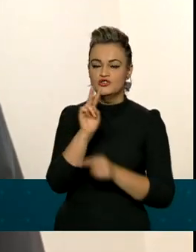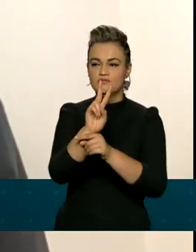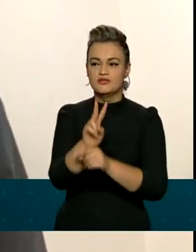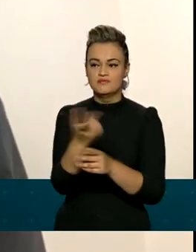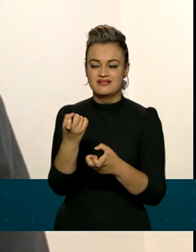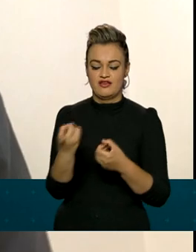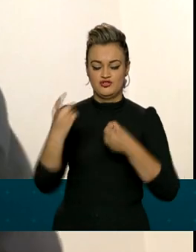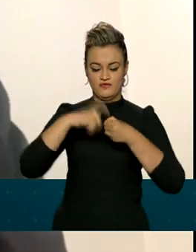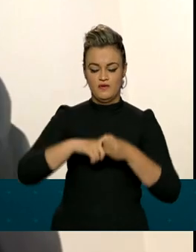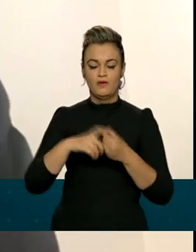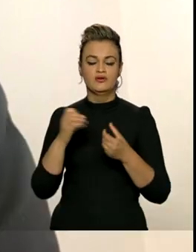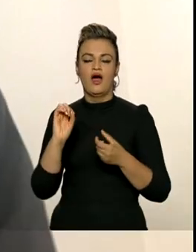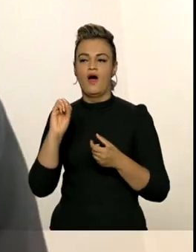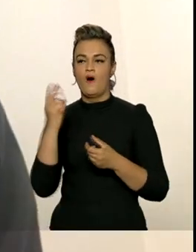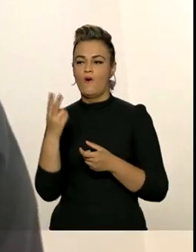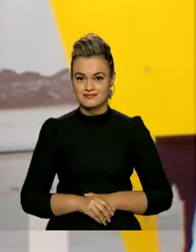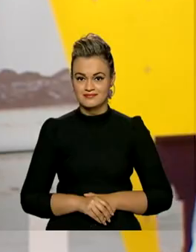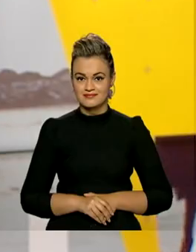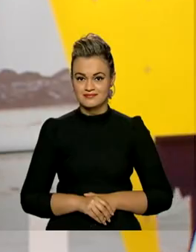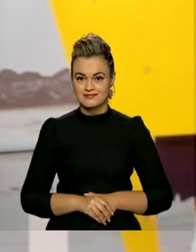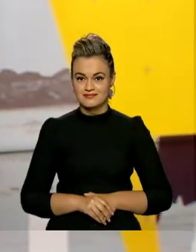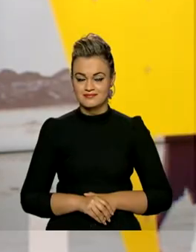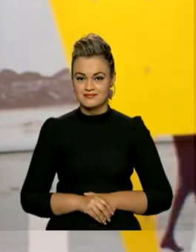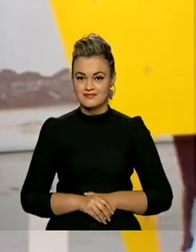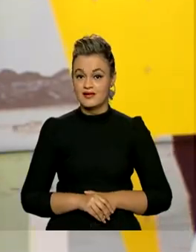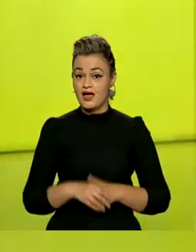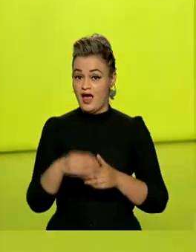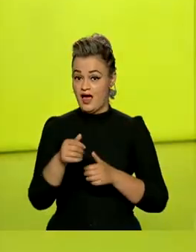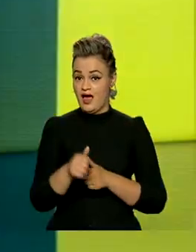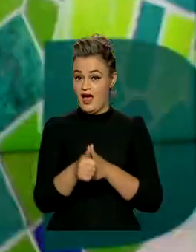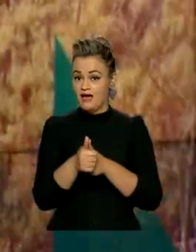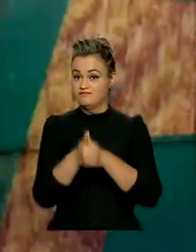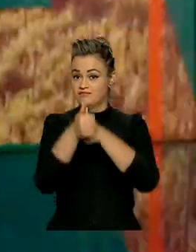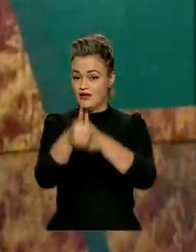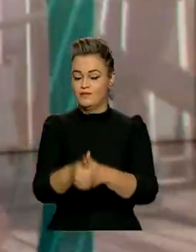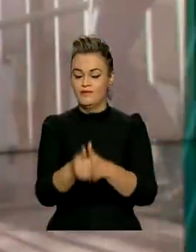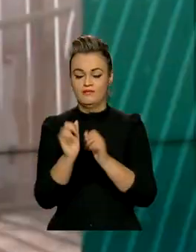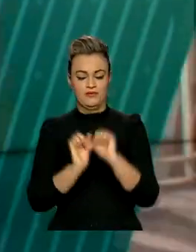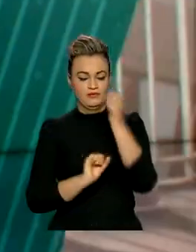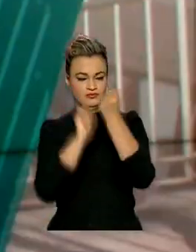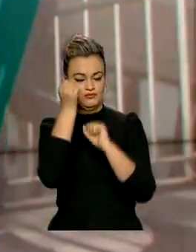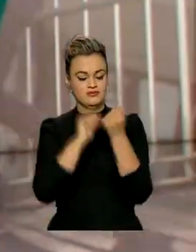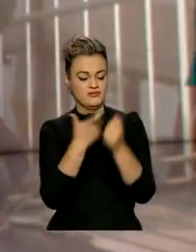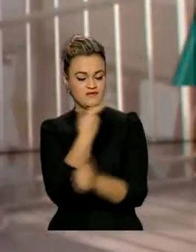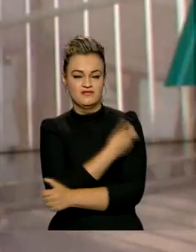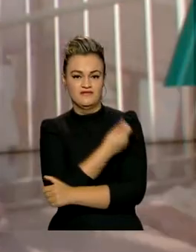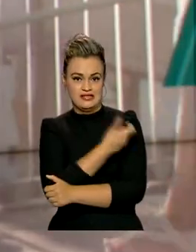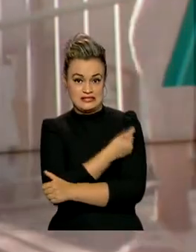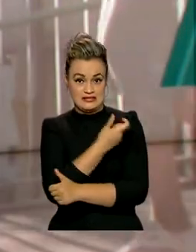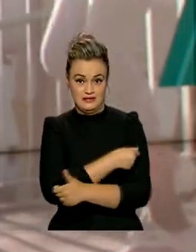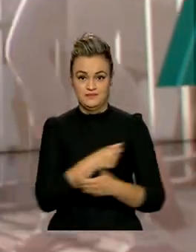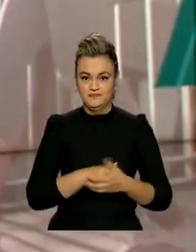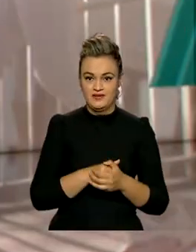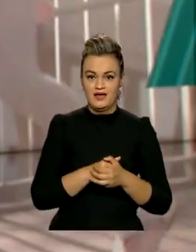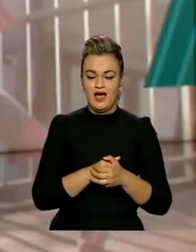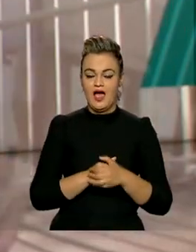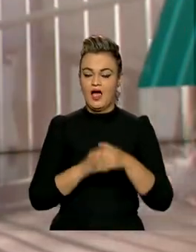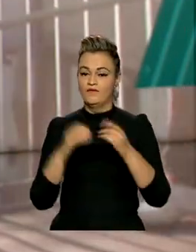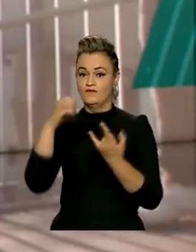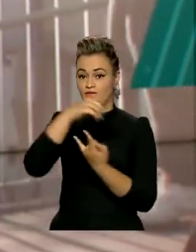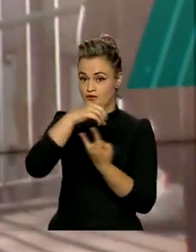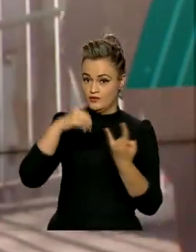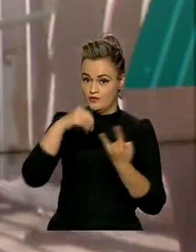querem melhorar sua aposentadoria. Reforço importante na produção de vacinas contra a Covid-19. A Fundação